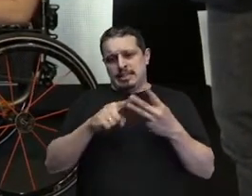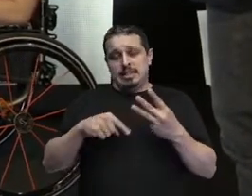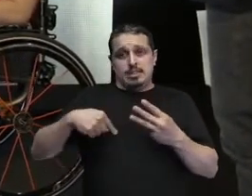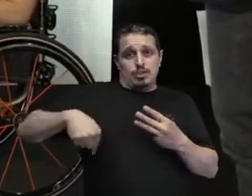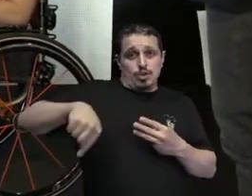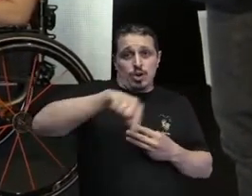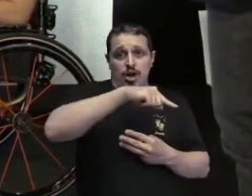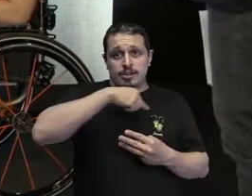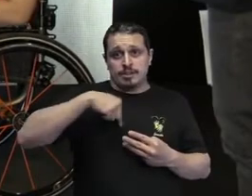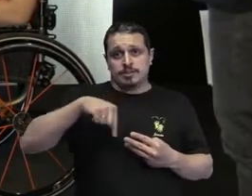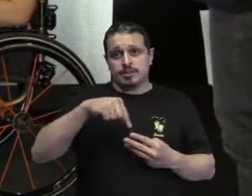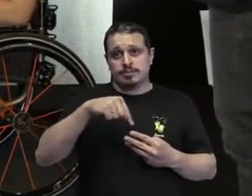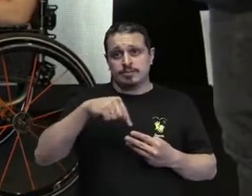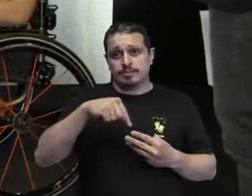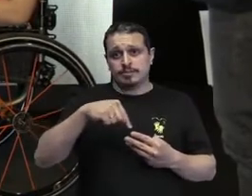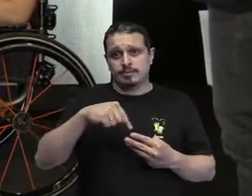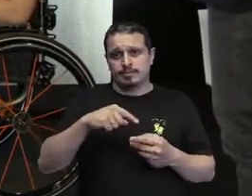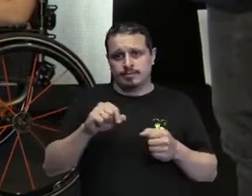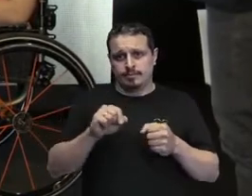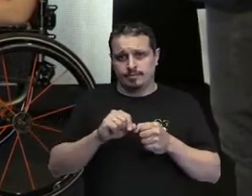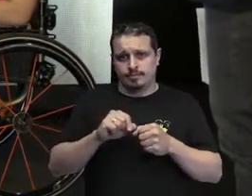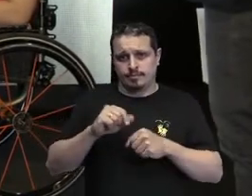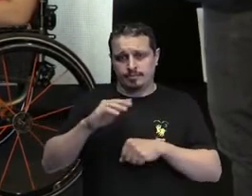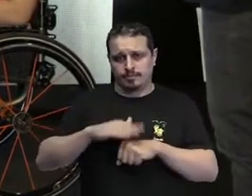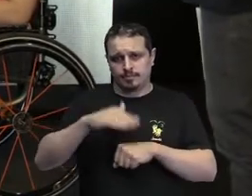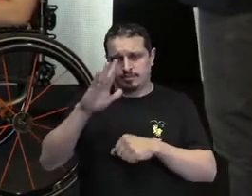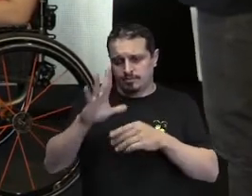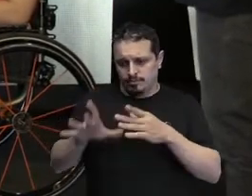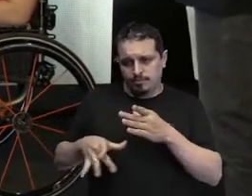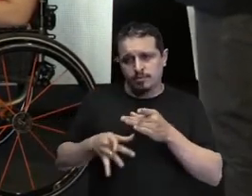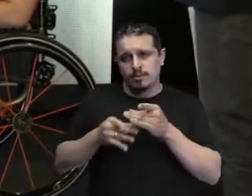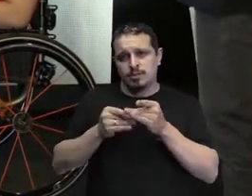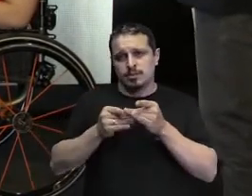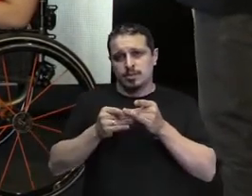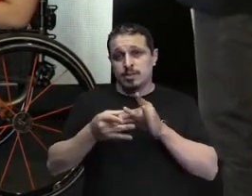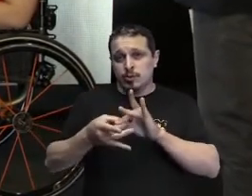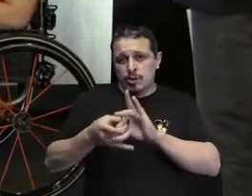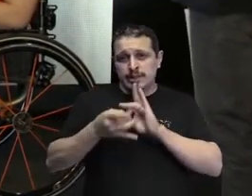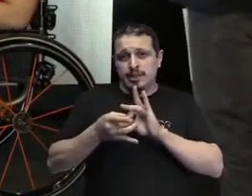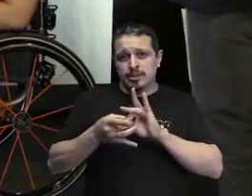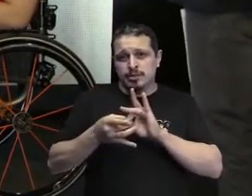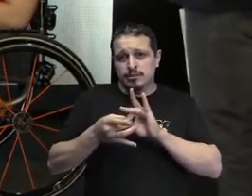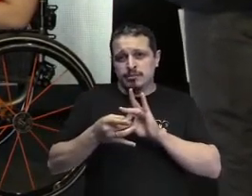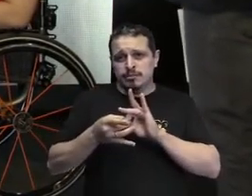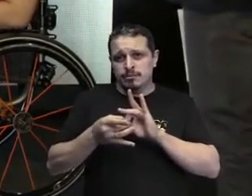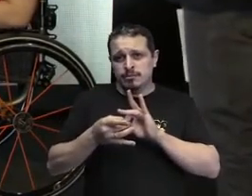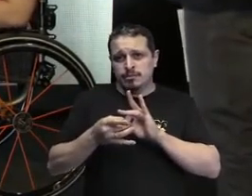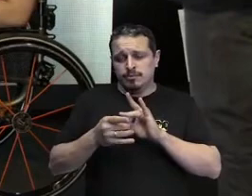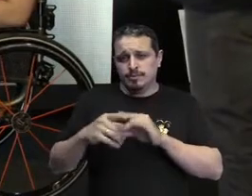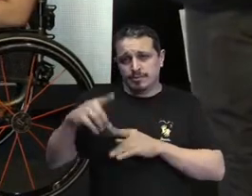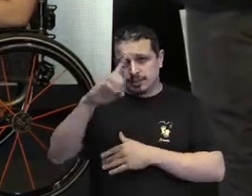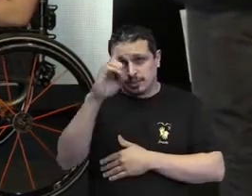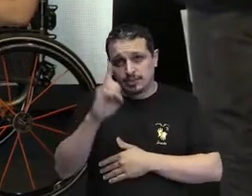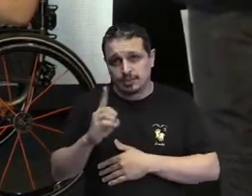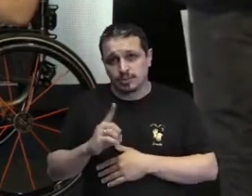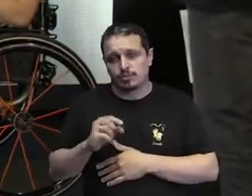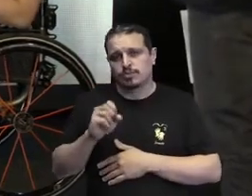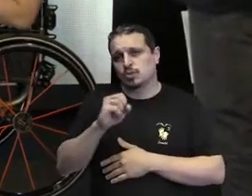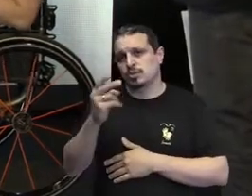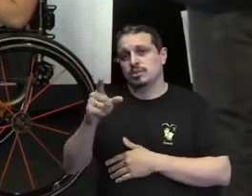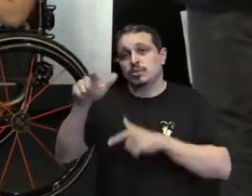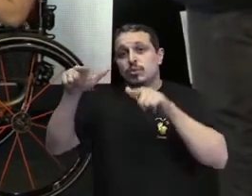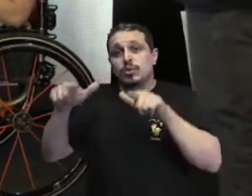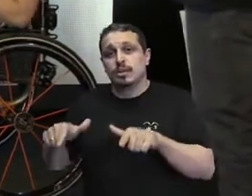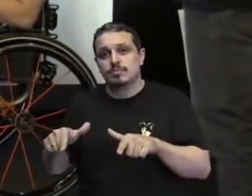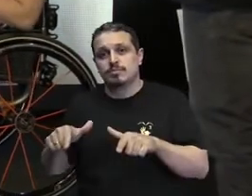muito mais a ver com o meio do que com a deficiência em si. E quem é o meio, né? É a